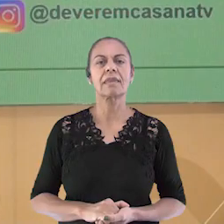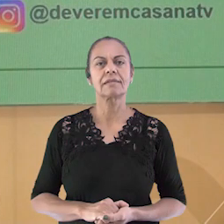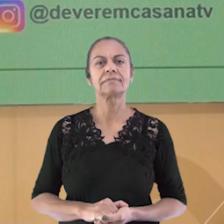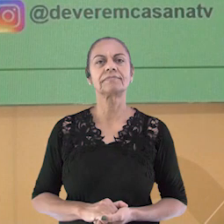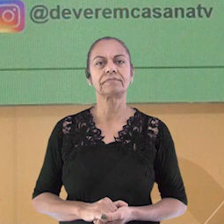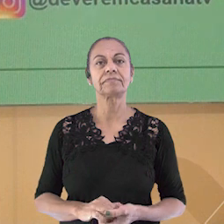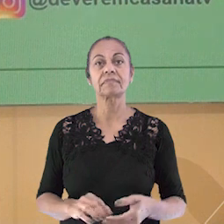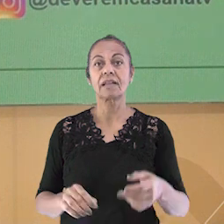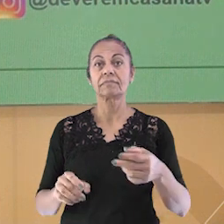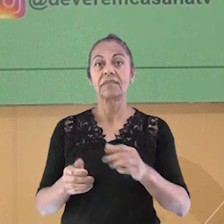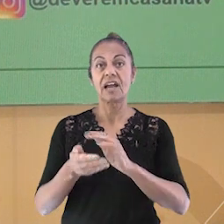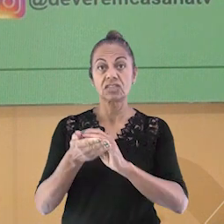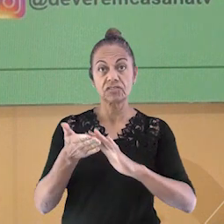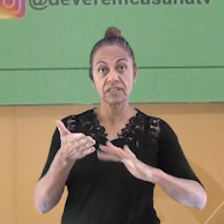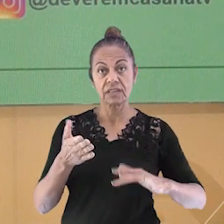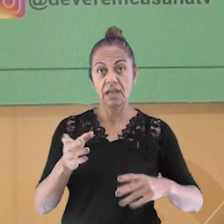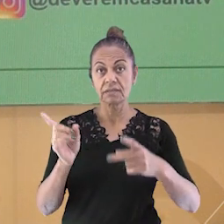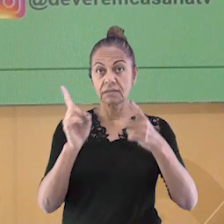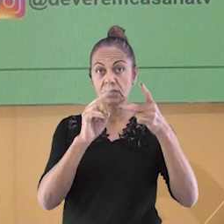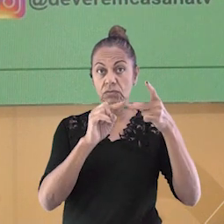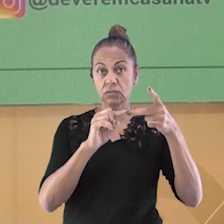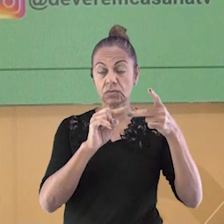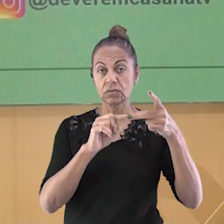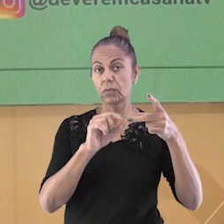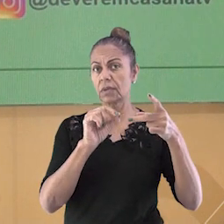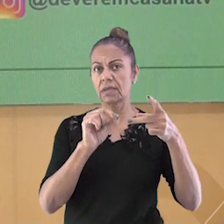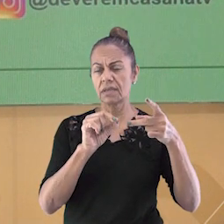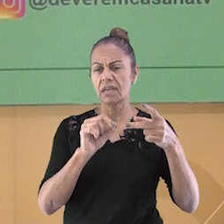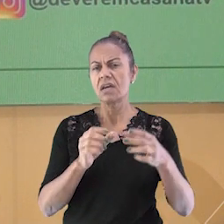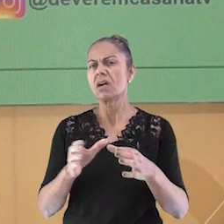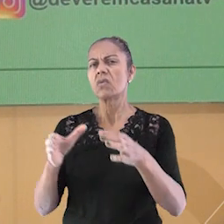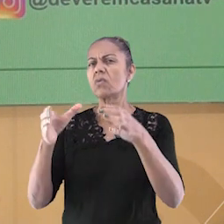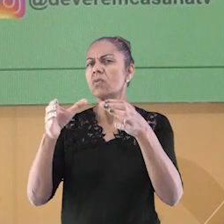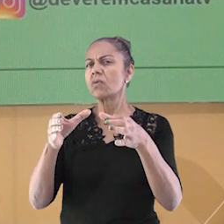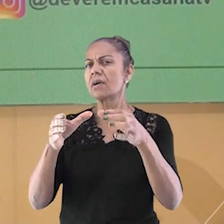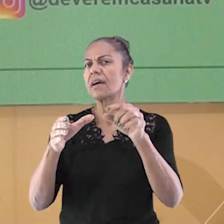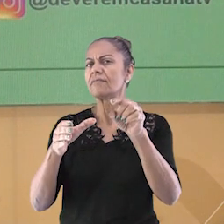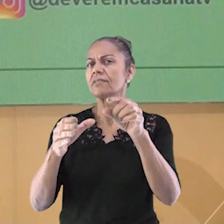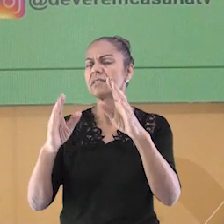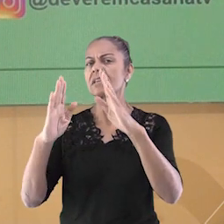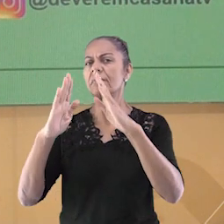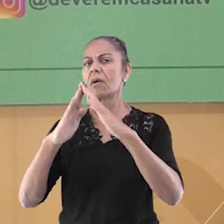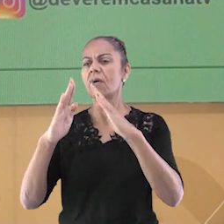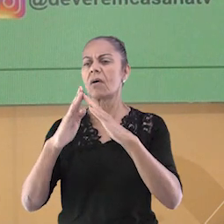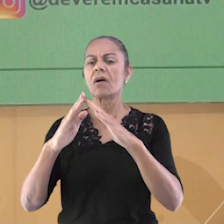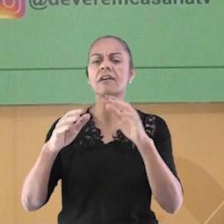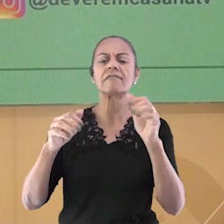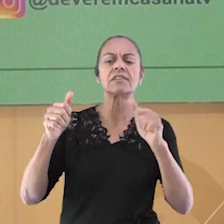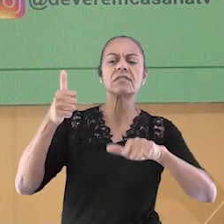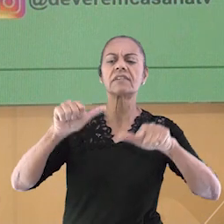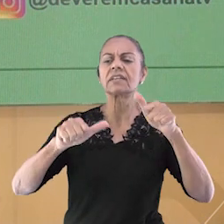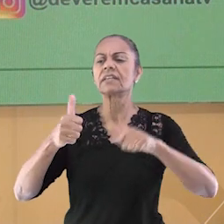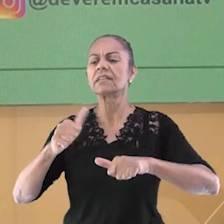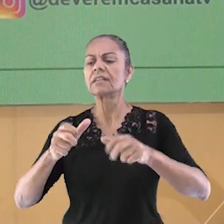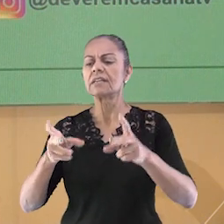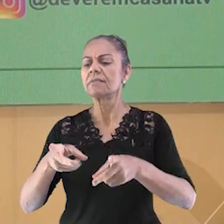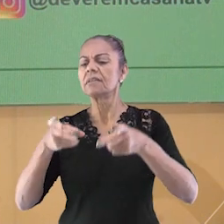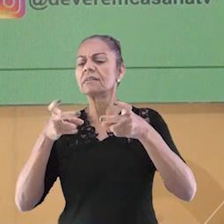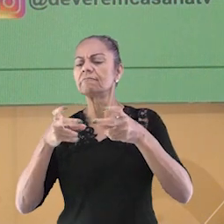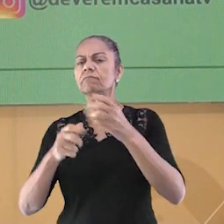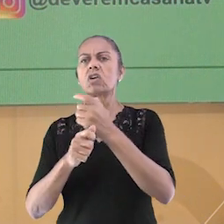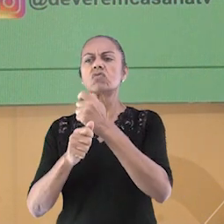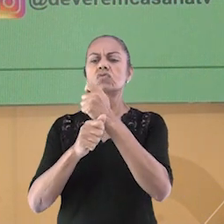A segunda atividade é analisar o município em que mora e fazer uma lista com pelo menos três coisas que você